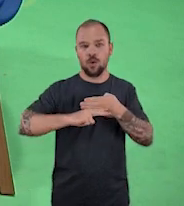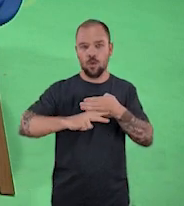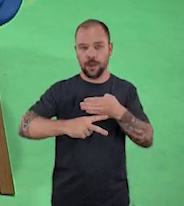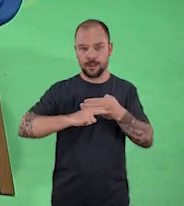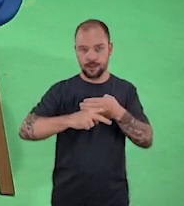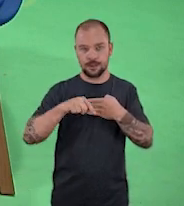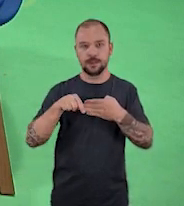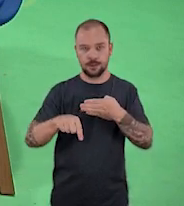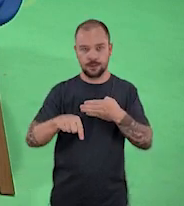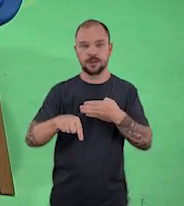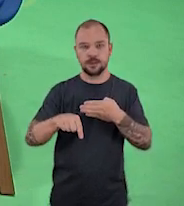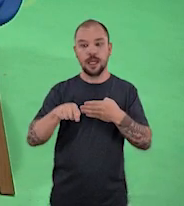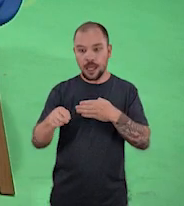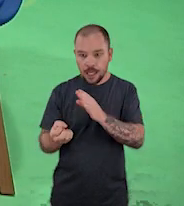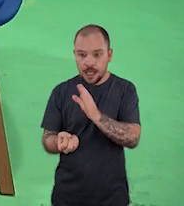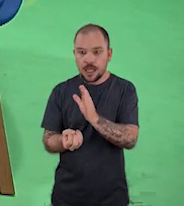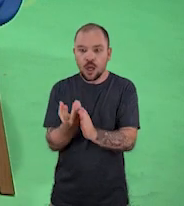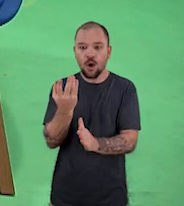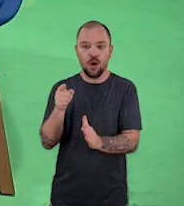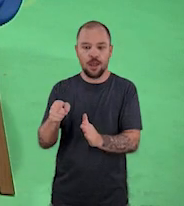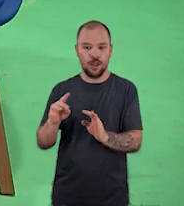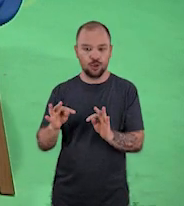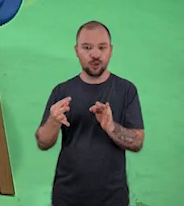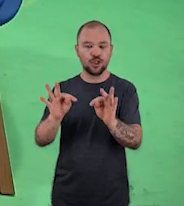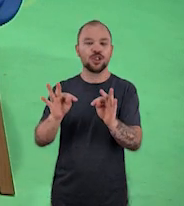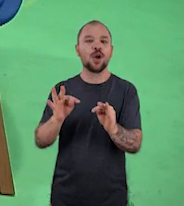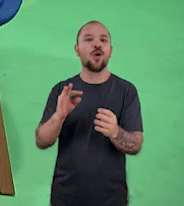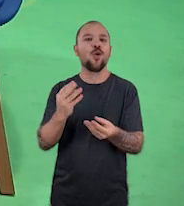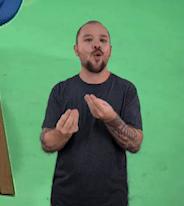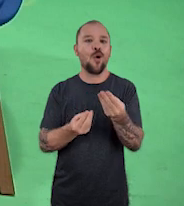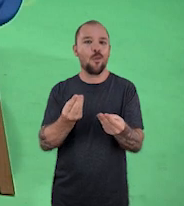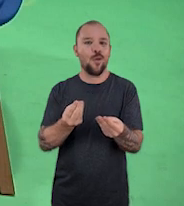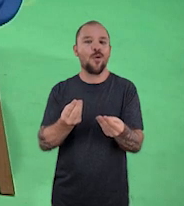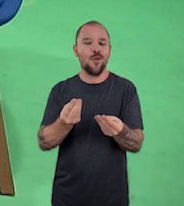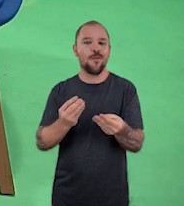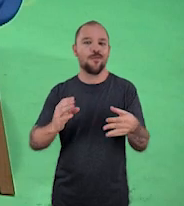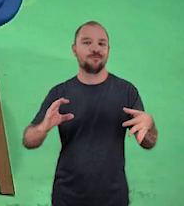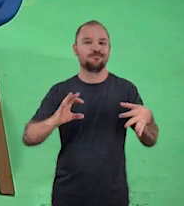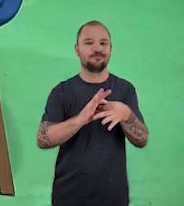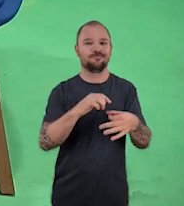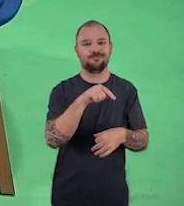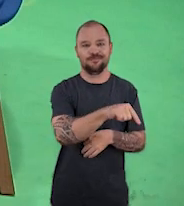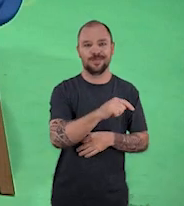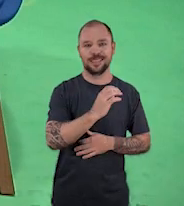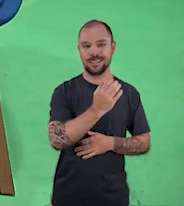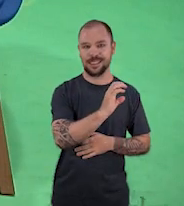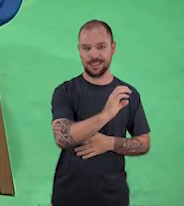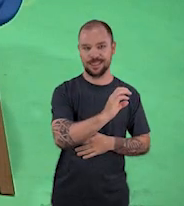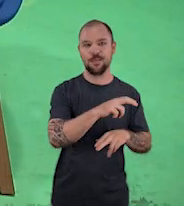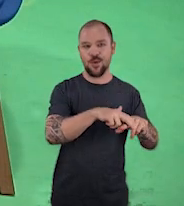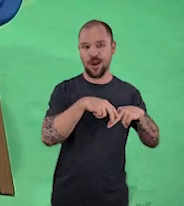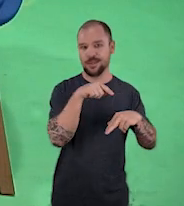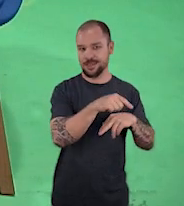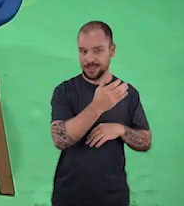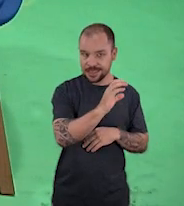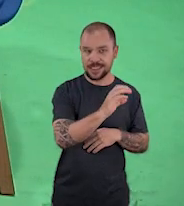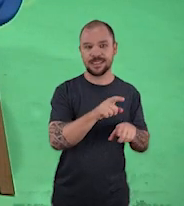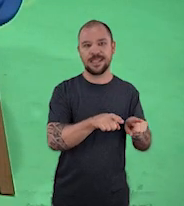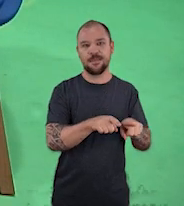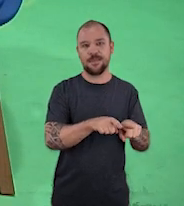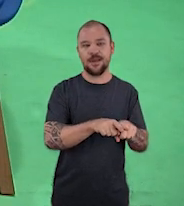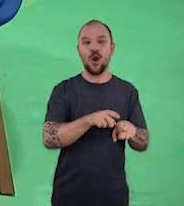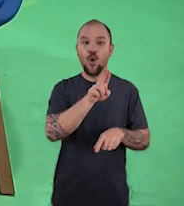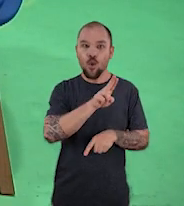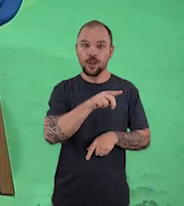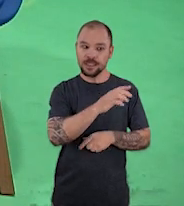consequência, né? Uma materialização de uma inovação construída com base na ciência,